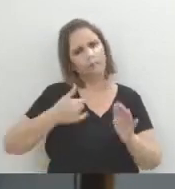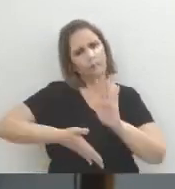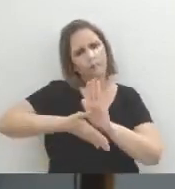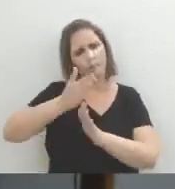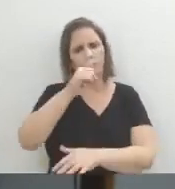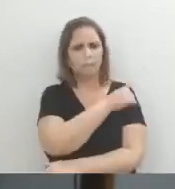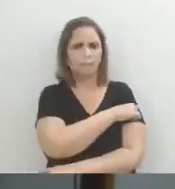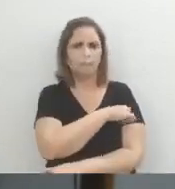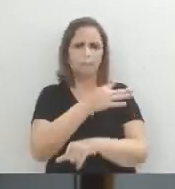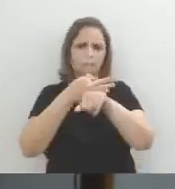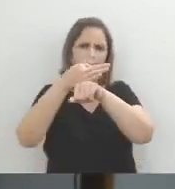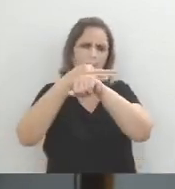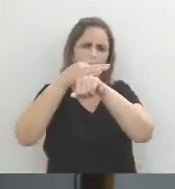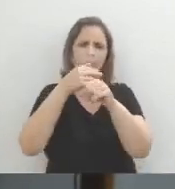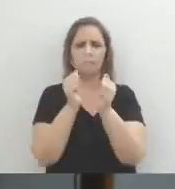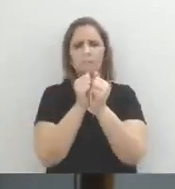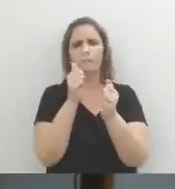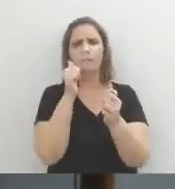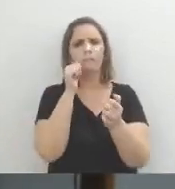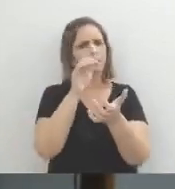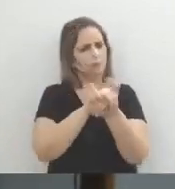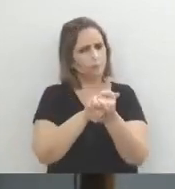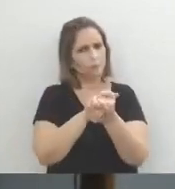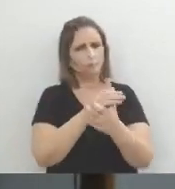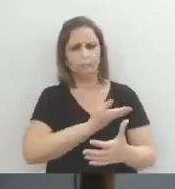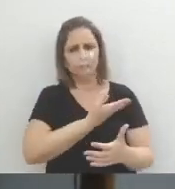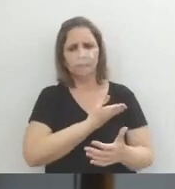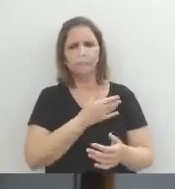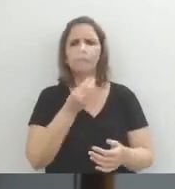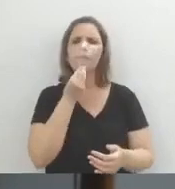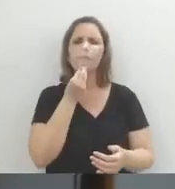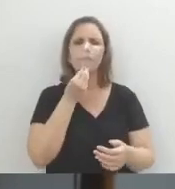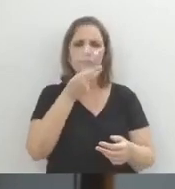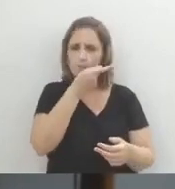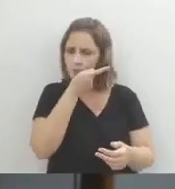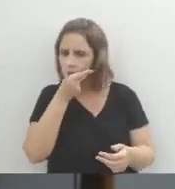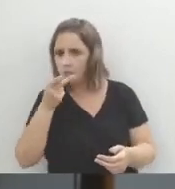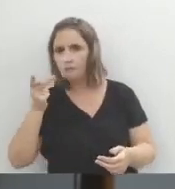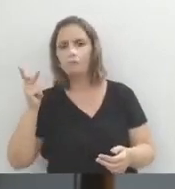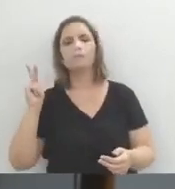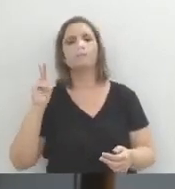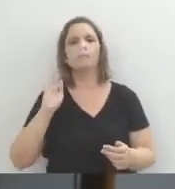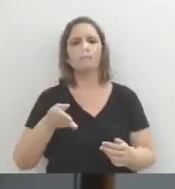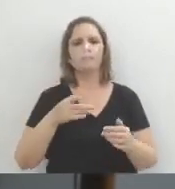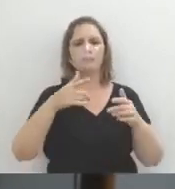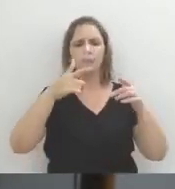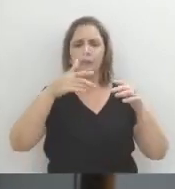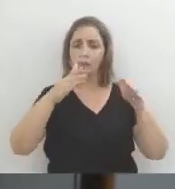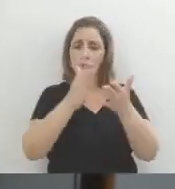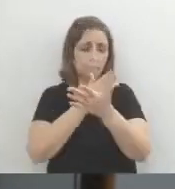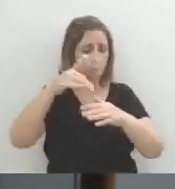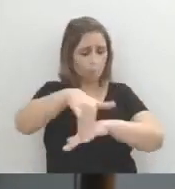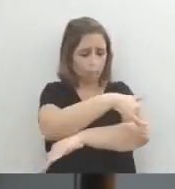de férias com minha esposa e com os amigos e nós tivemos a oportunidade de visitar, né? Algumas ruas que